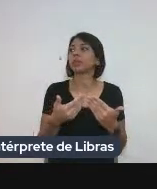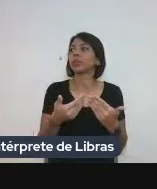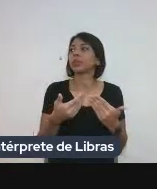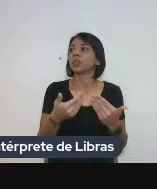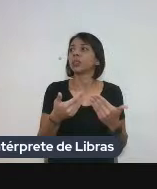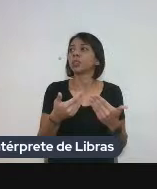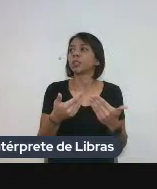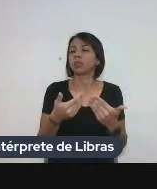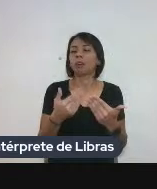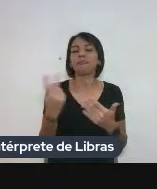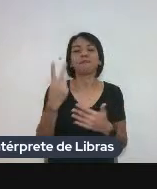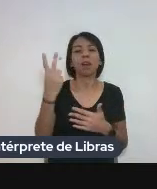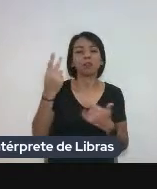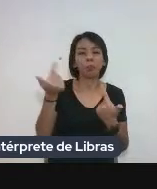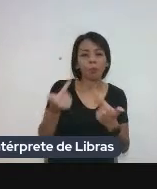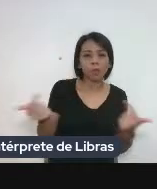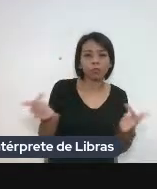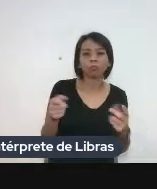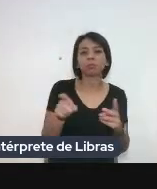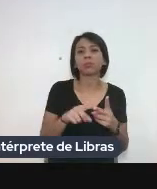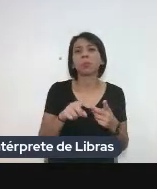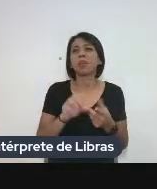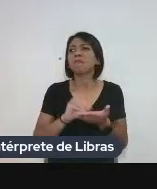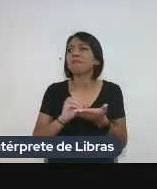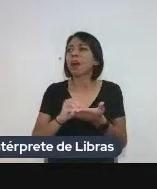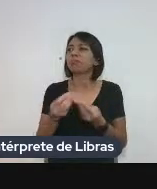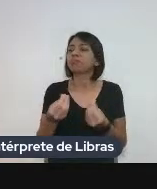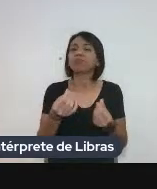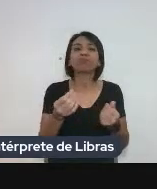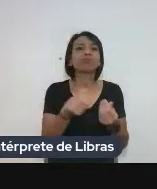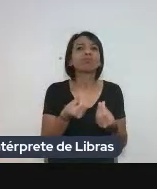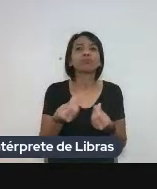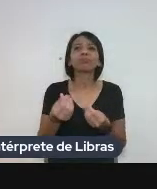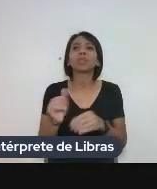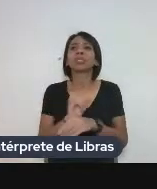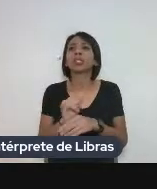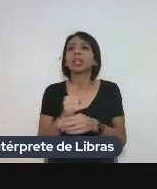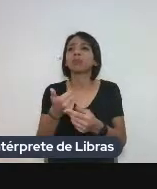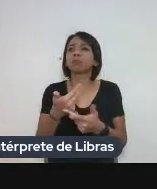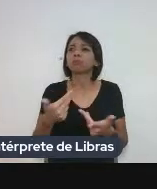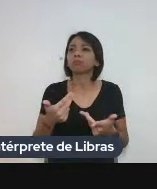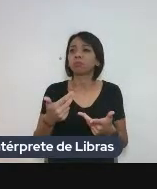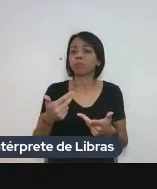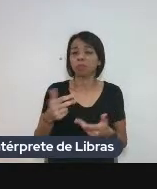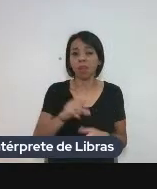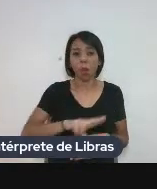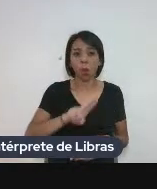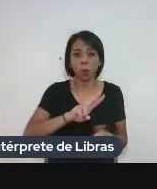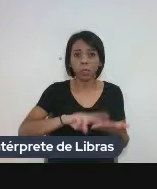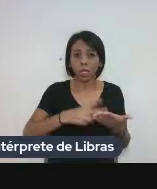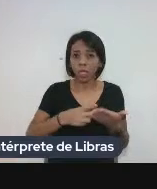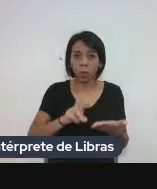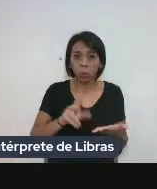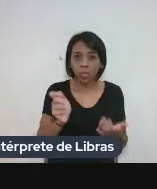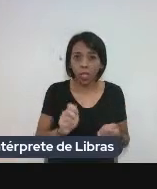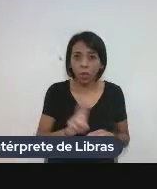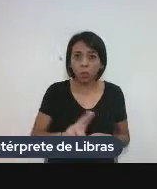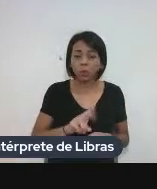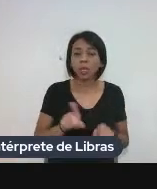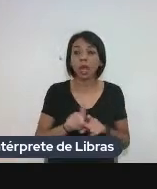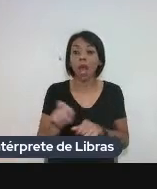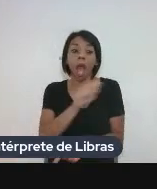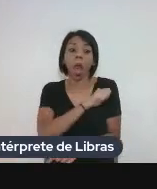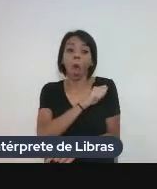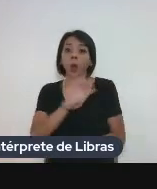desvalorização, sucateamento, de não achar que a tradução é tão útil. E um aluno que não está preparado para receber as técnicas da